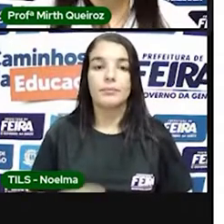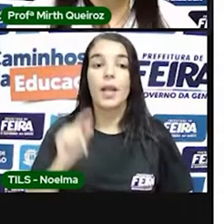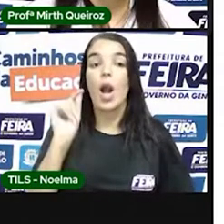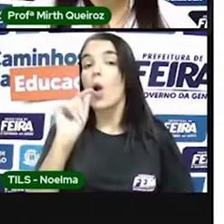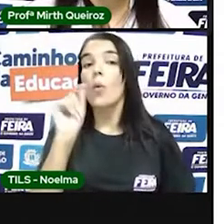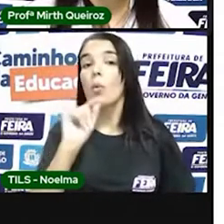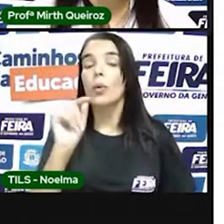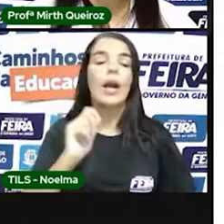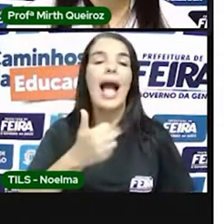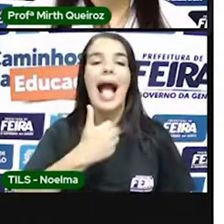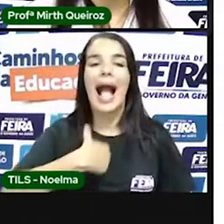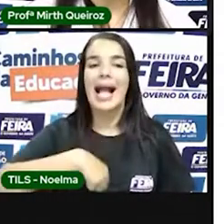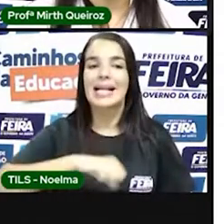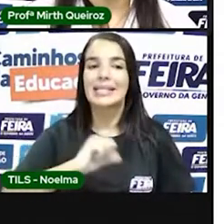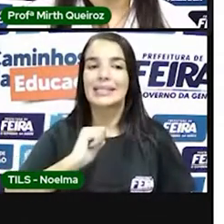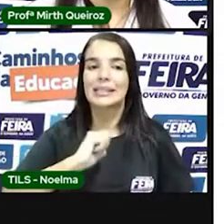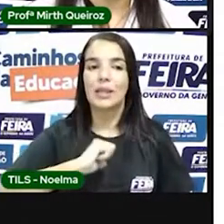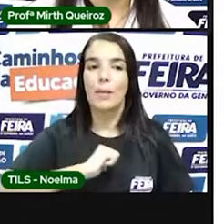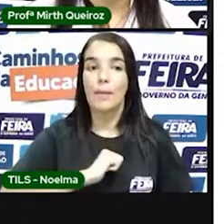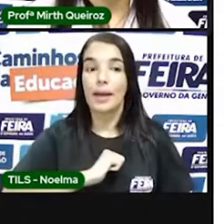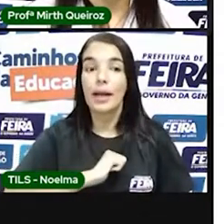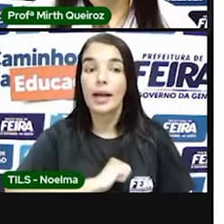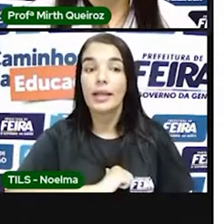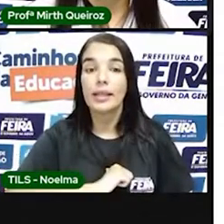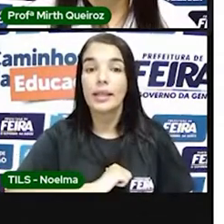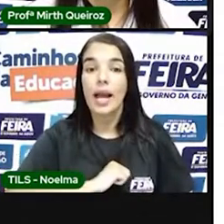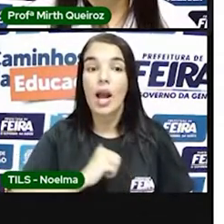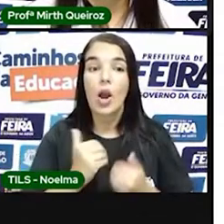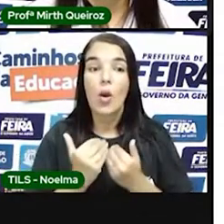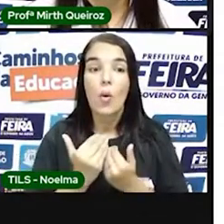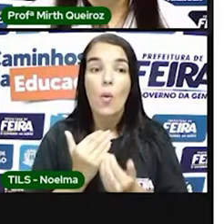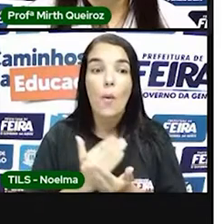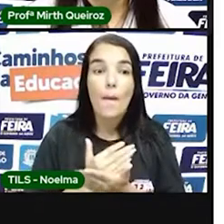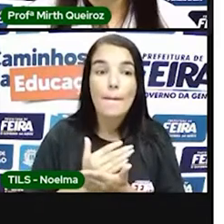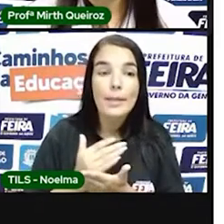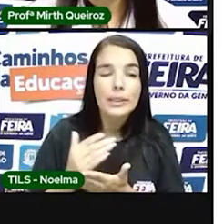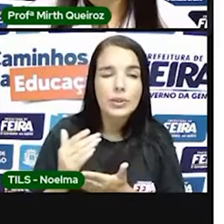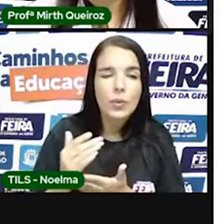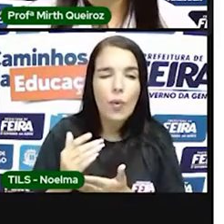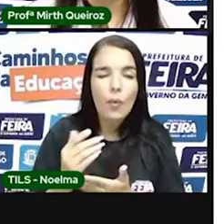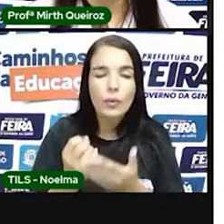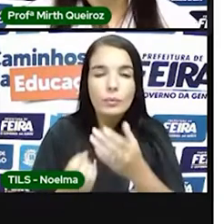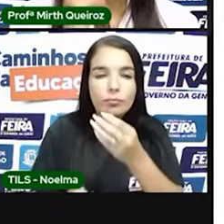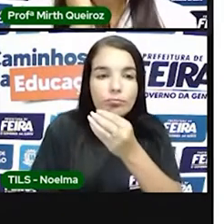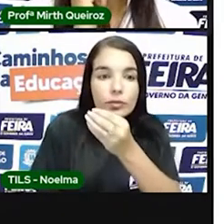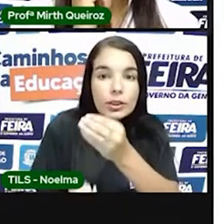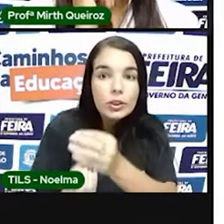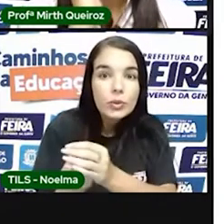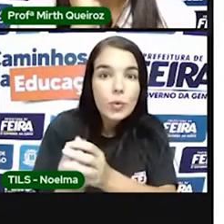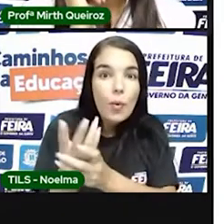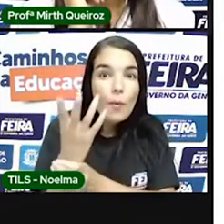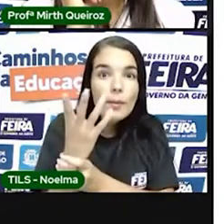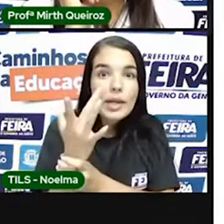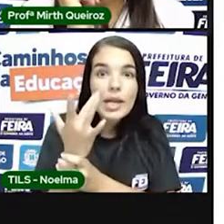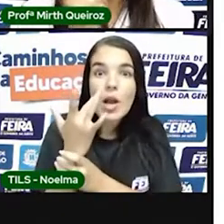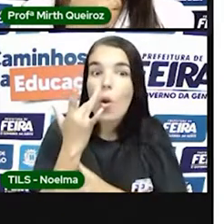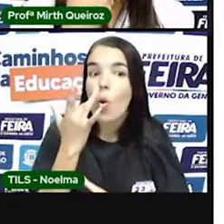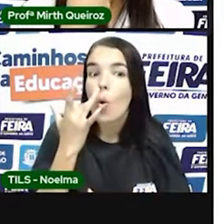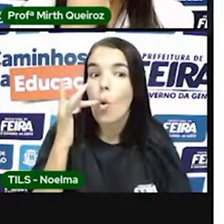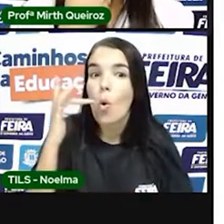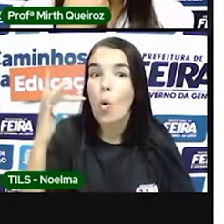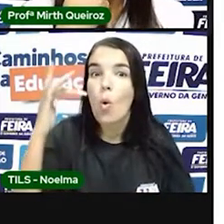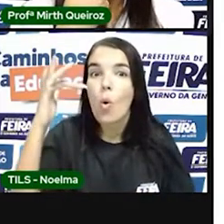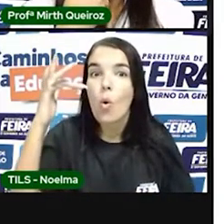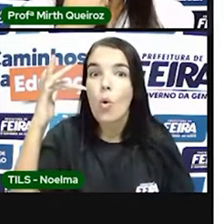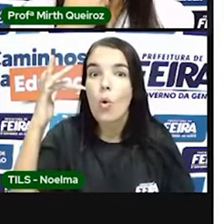Espanha tinha acabado de descobrir ouro na América Espanhola. E eles pensaram assim, se na